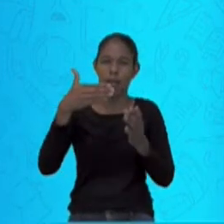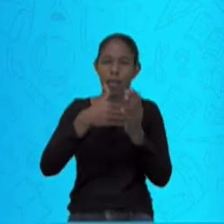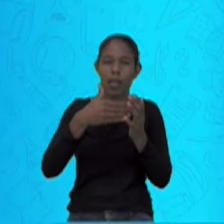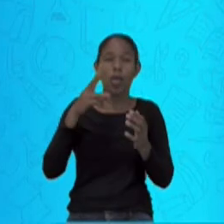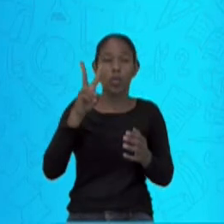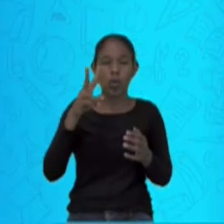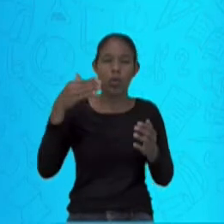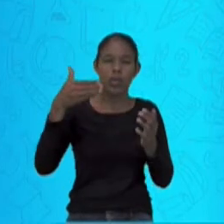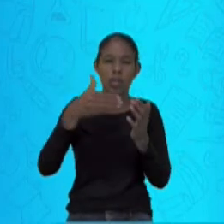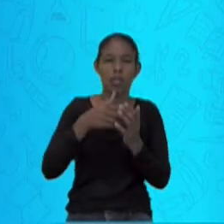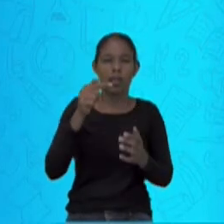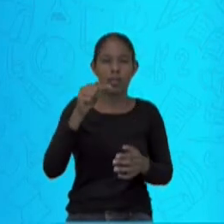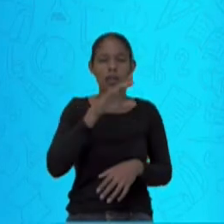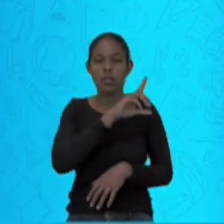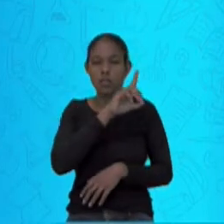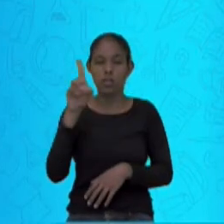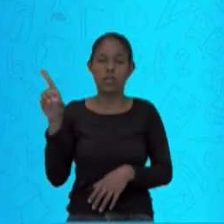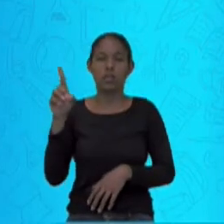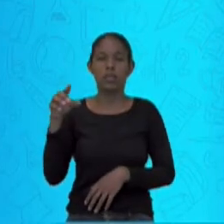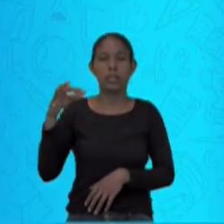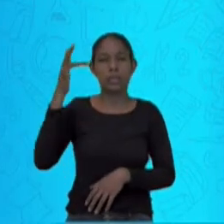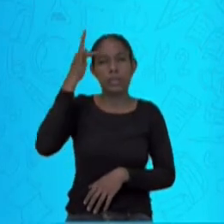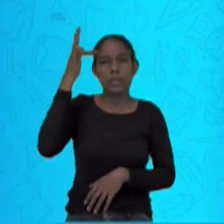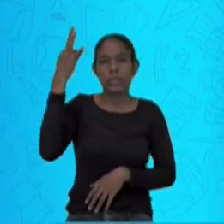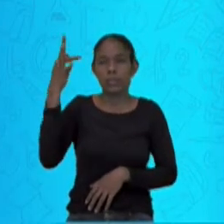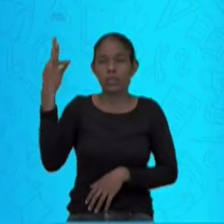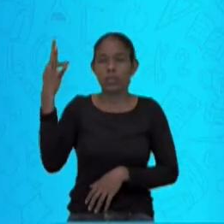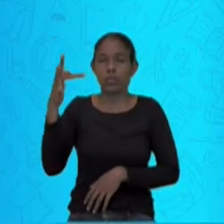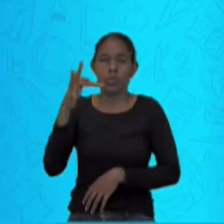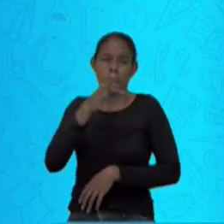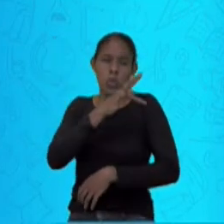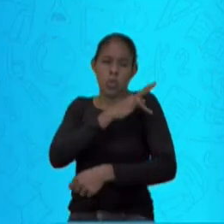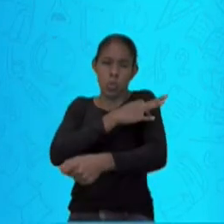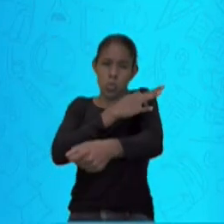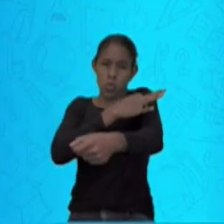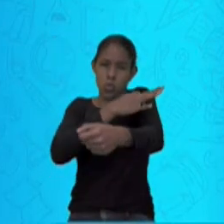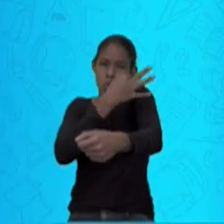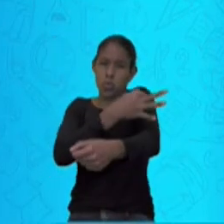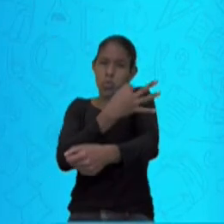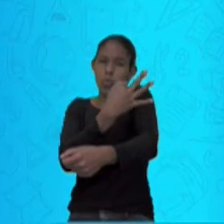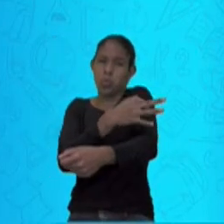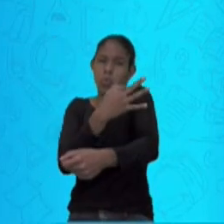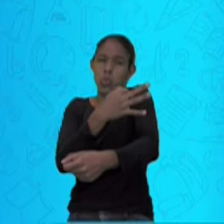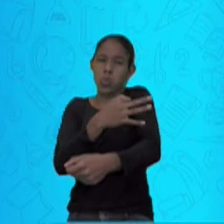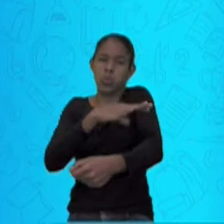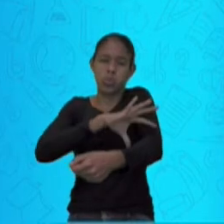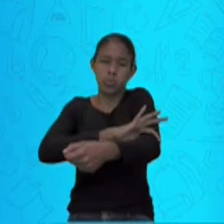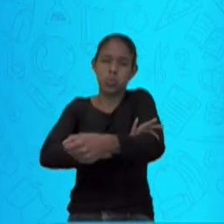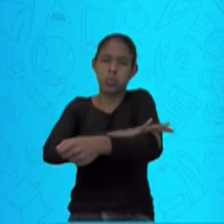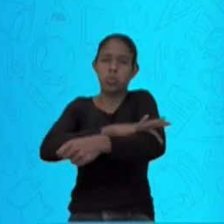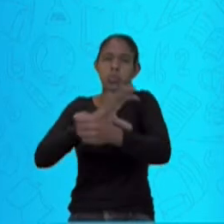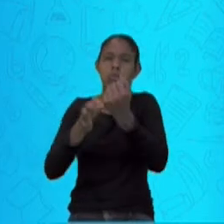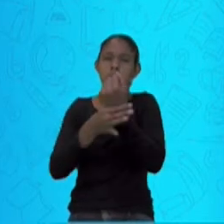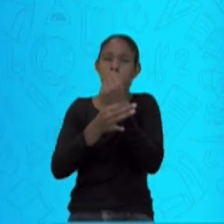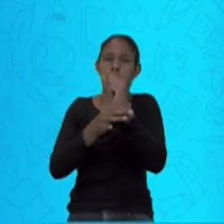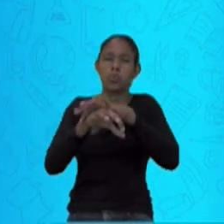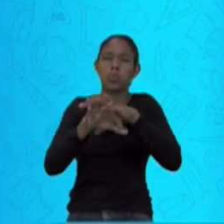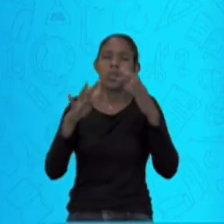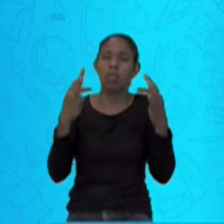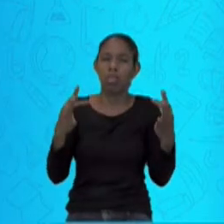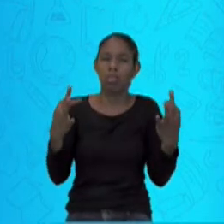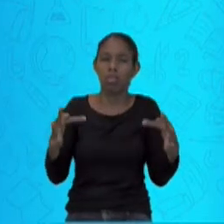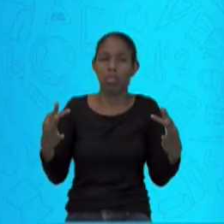cabeça, dor muscular, dor nas articulações, apatia, astenia, que é a fraqueza,